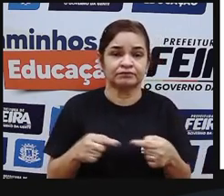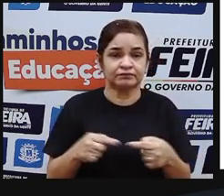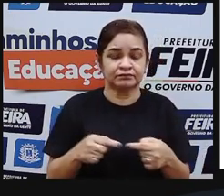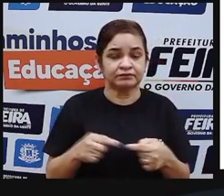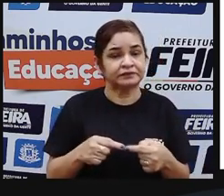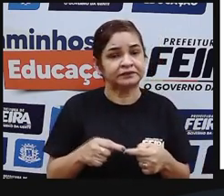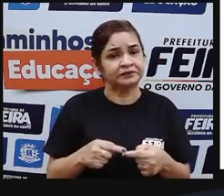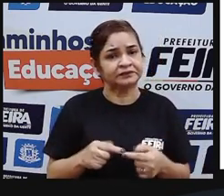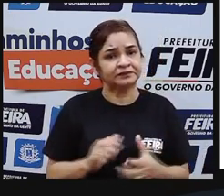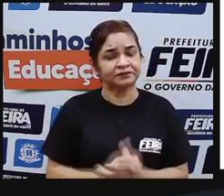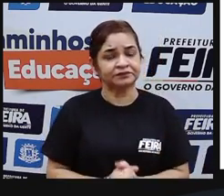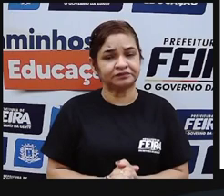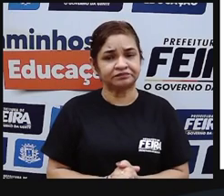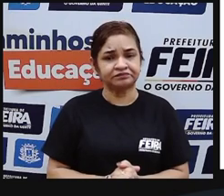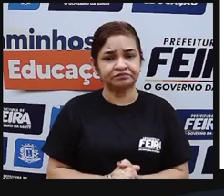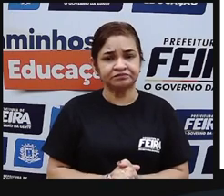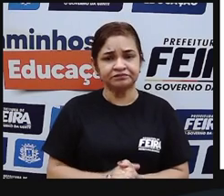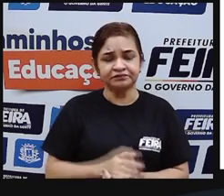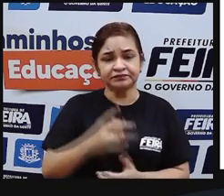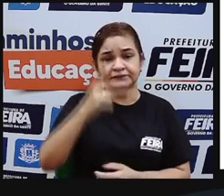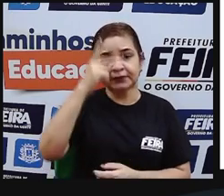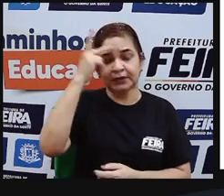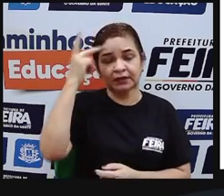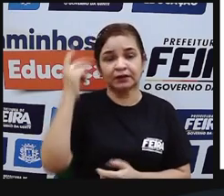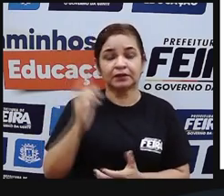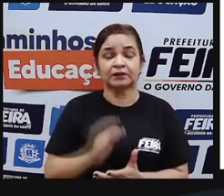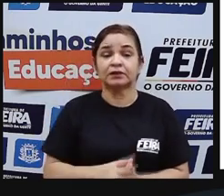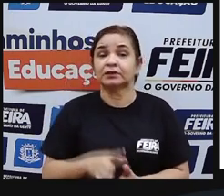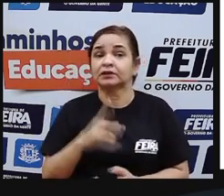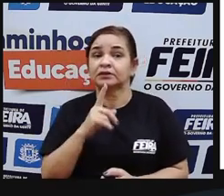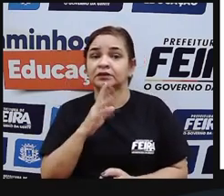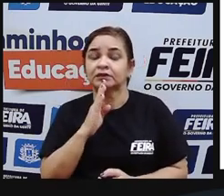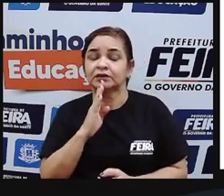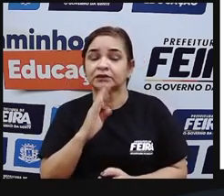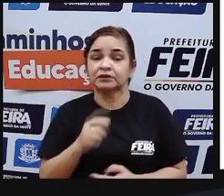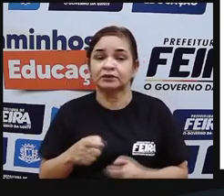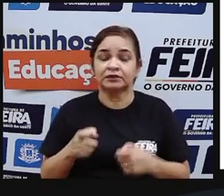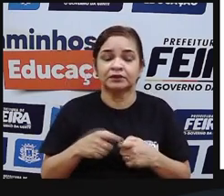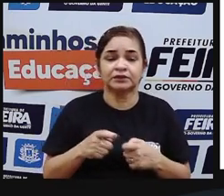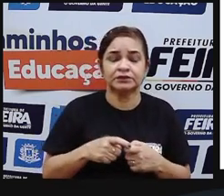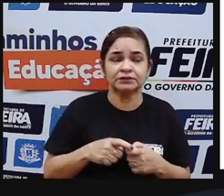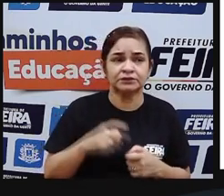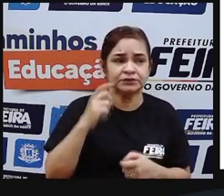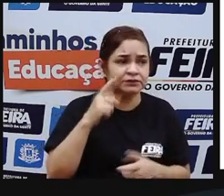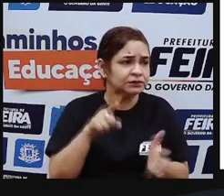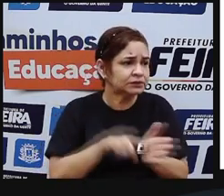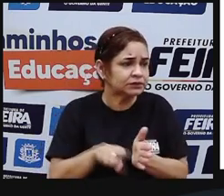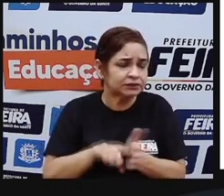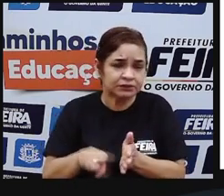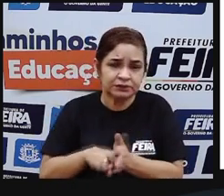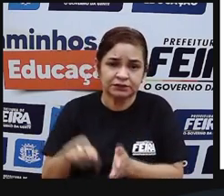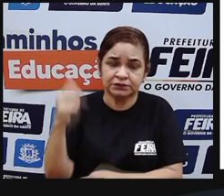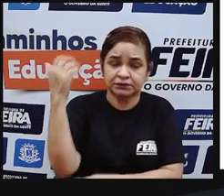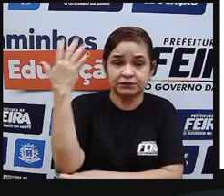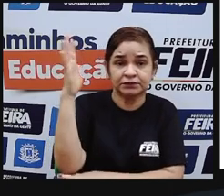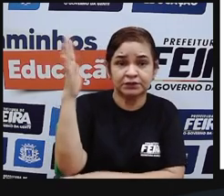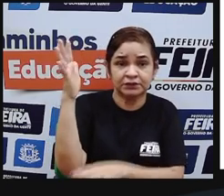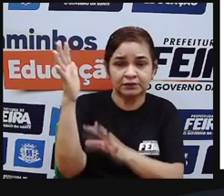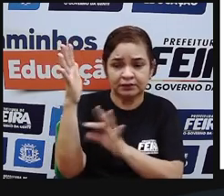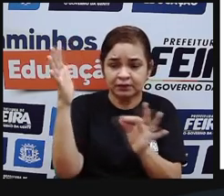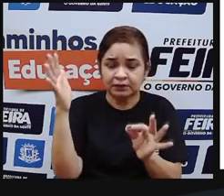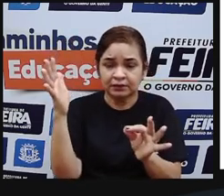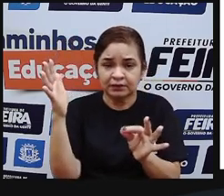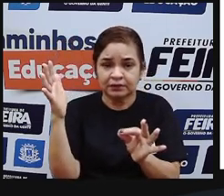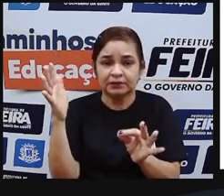são praticantes de uma medicina natural que utiliza as plantas como mecanismo de cura e por